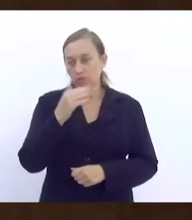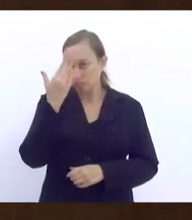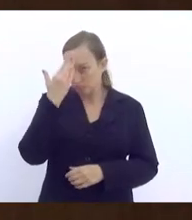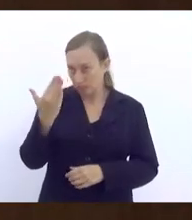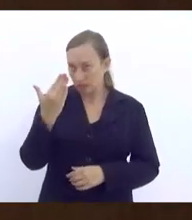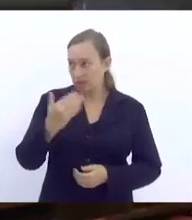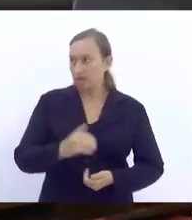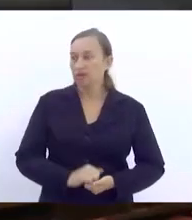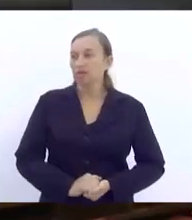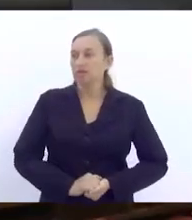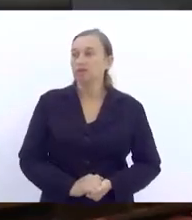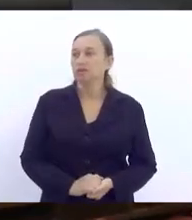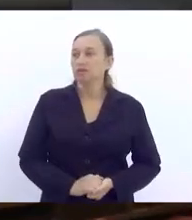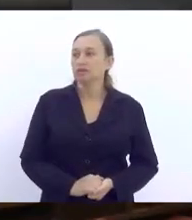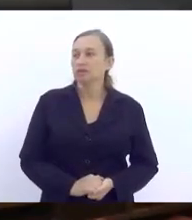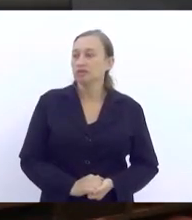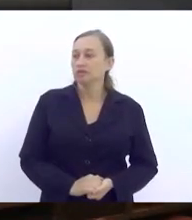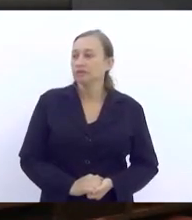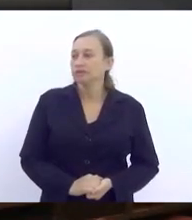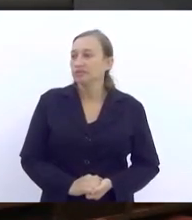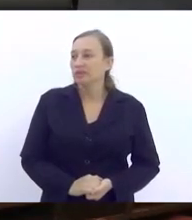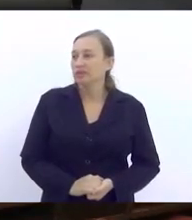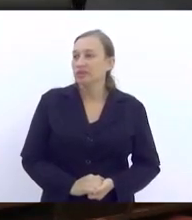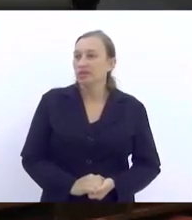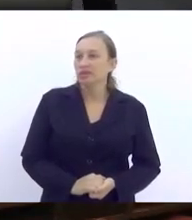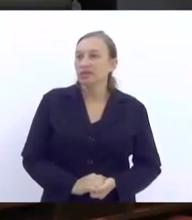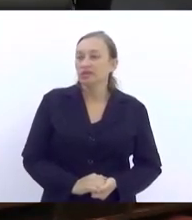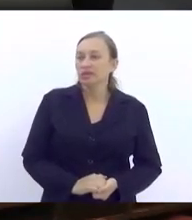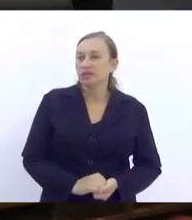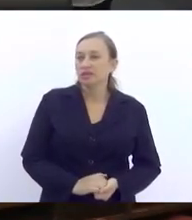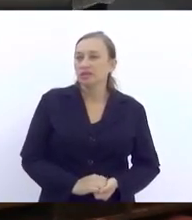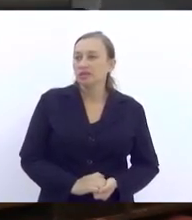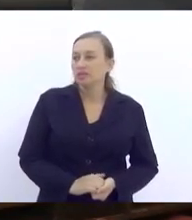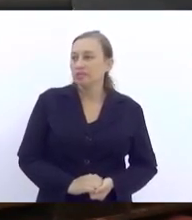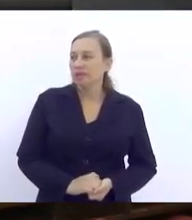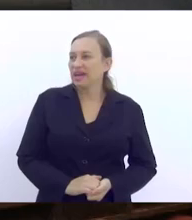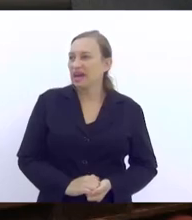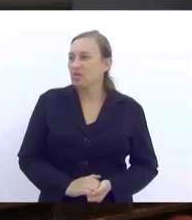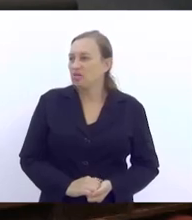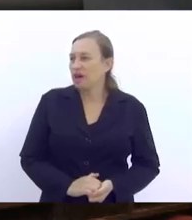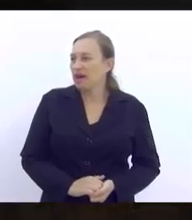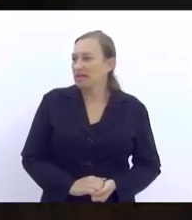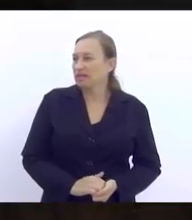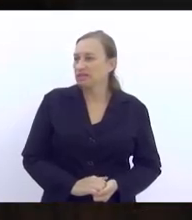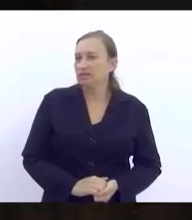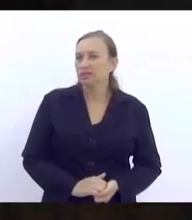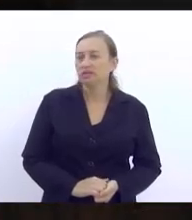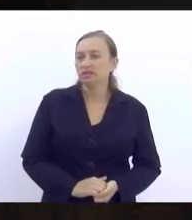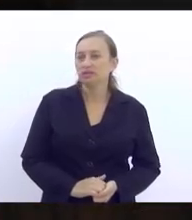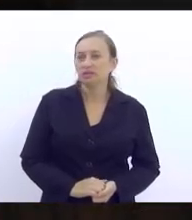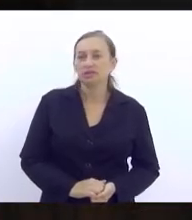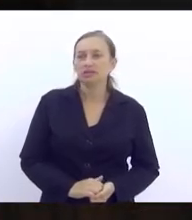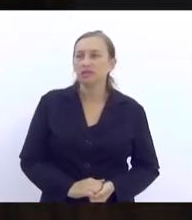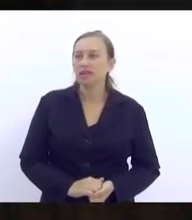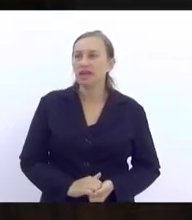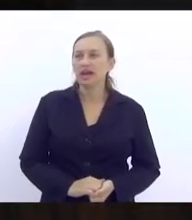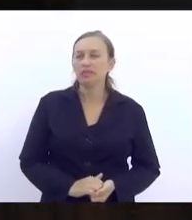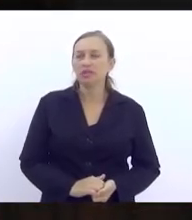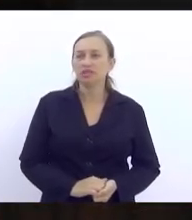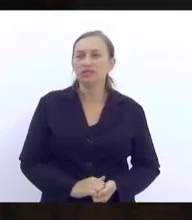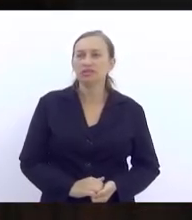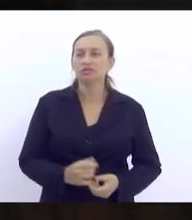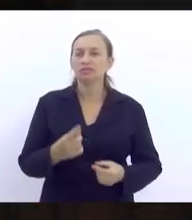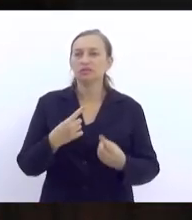Obrigado. Obrigado, Carlos. Só para, assim, pontuar, a FICAI, ficha de